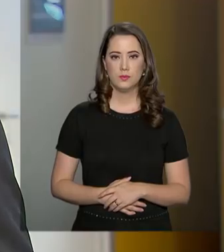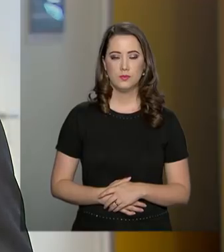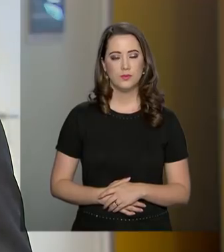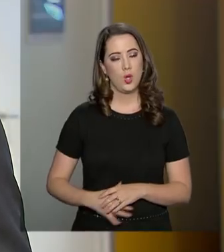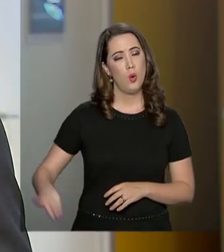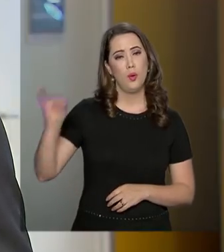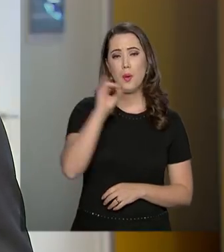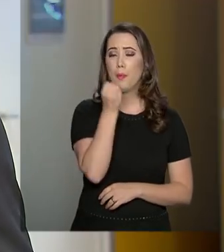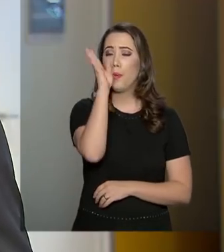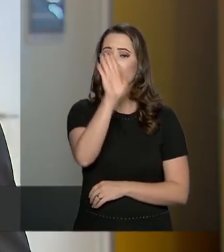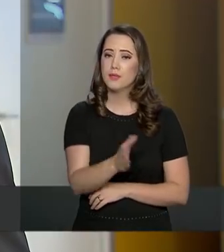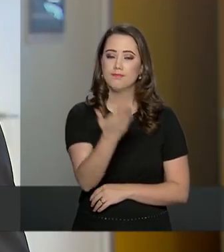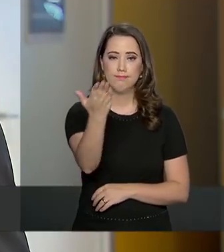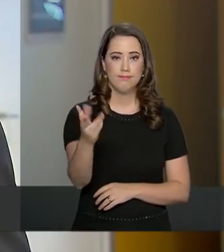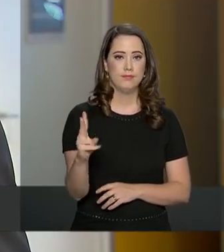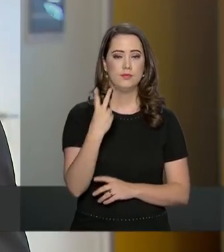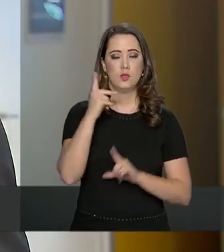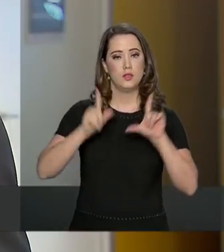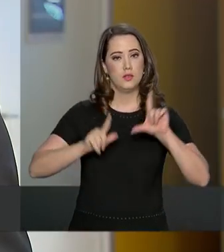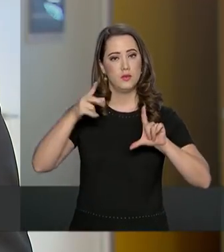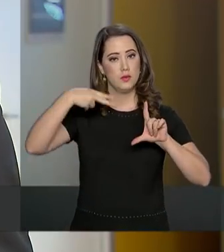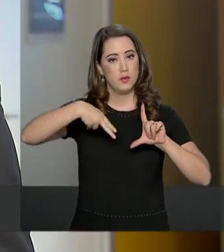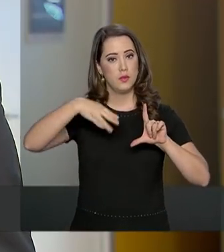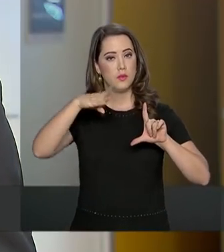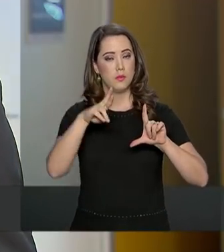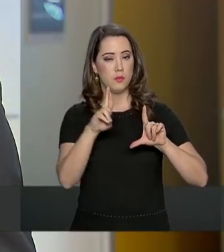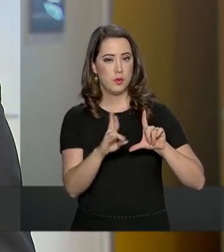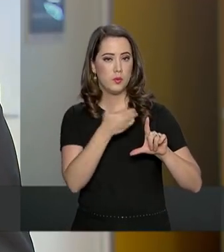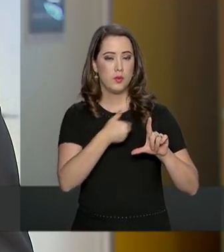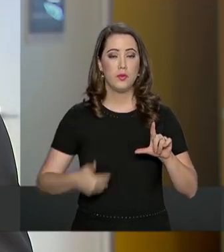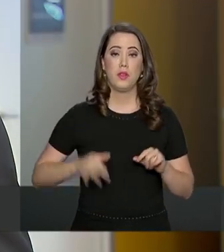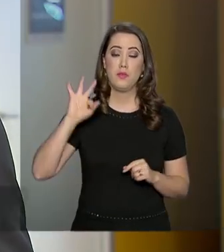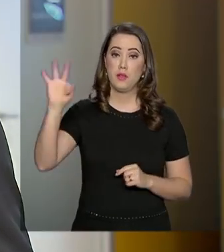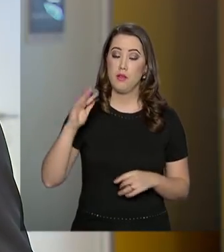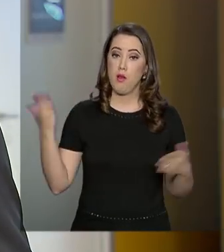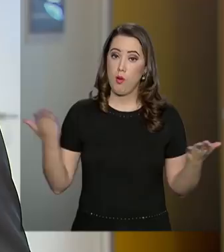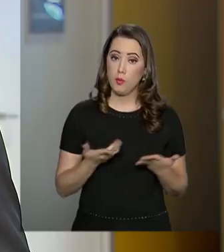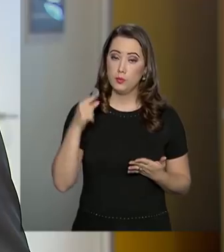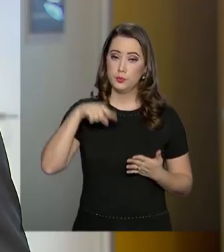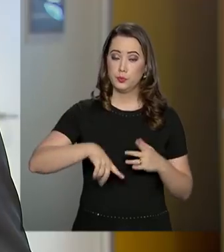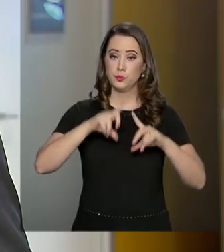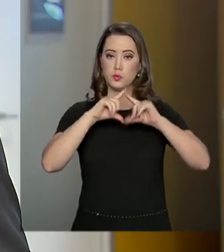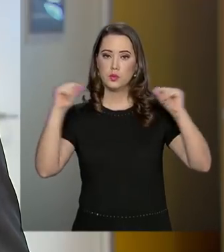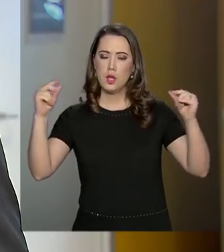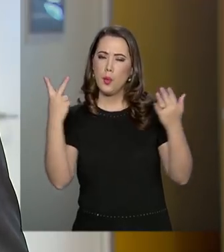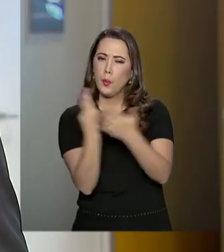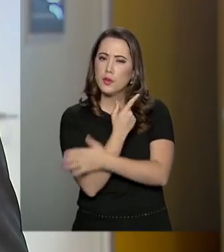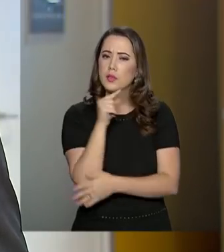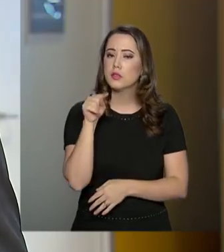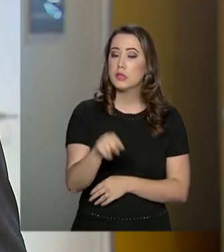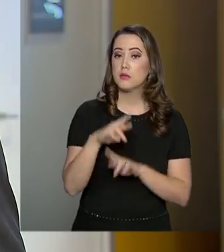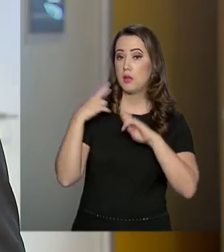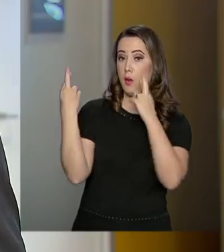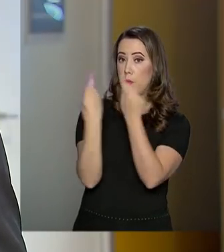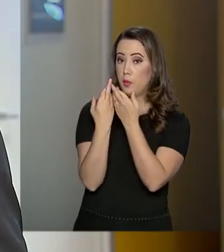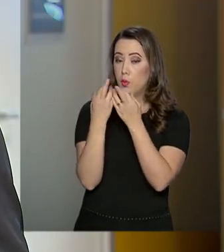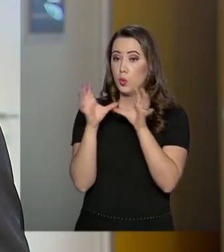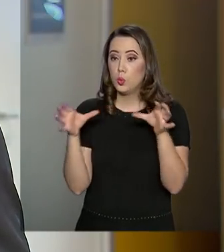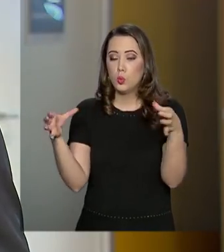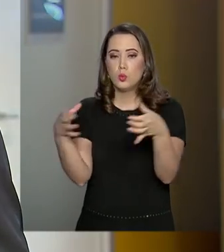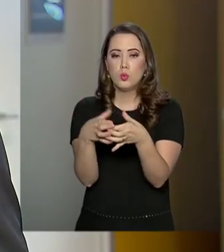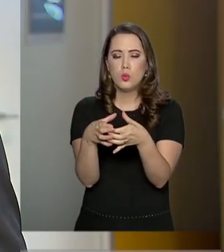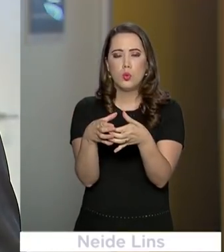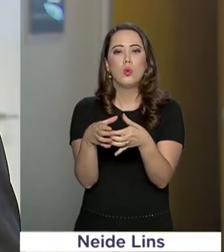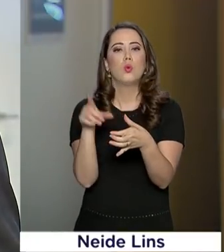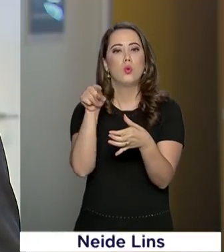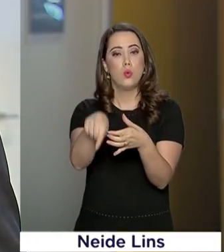Boa tarde para você que acompanha NBR, a TV do Governo Federal. Falamos ao vivo de Brasília, onde acontece a reunião geral da Frente